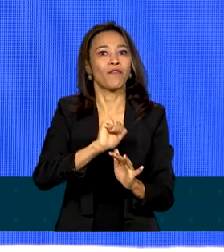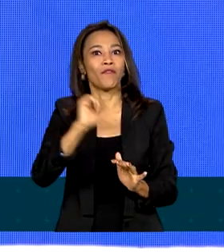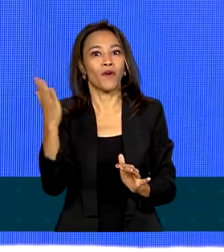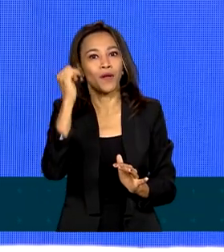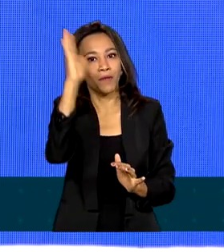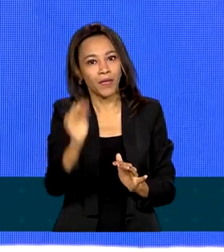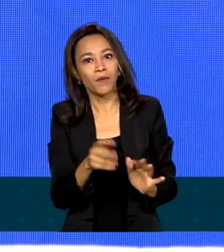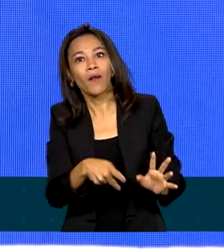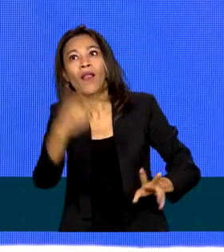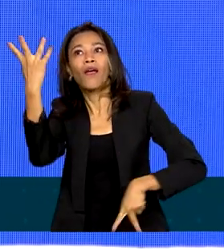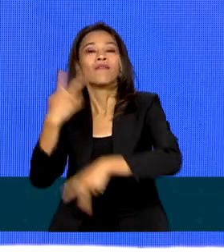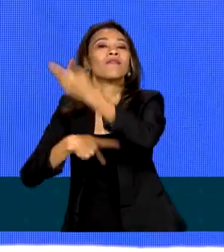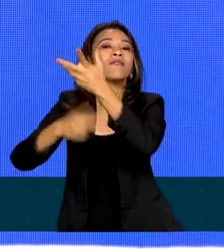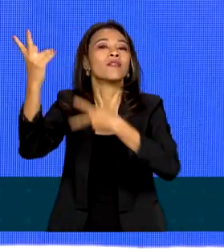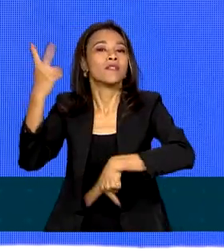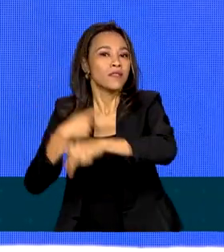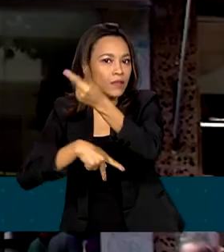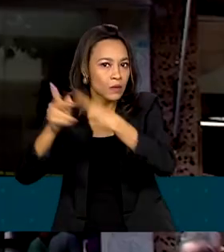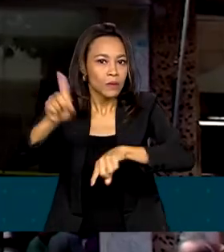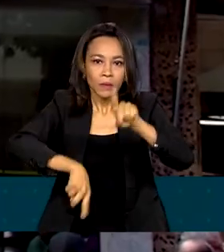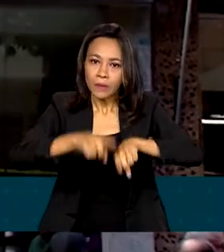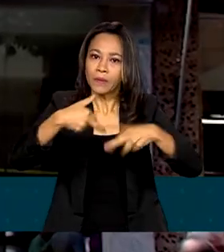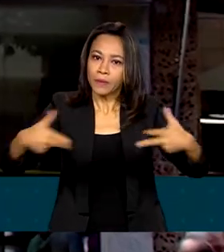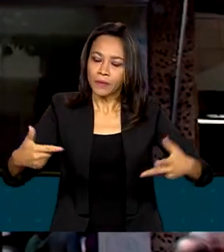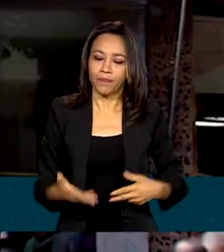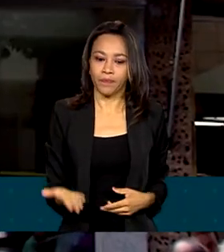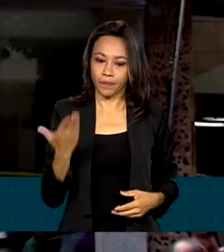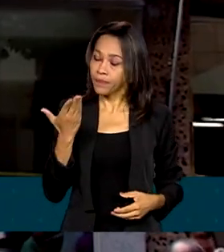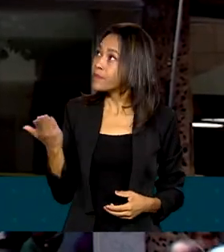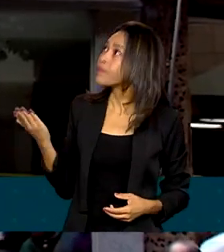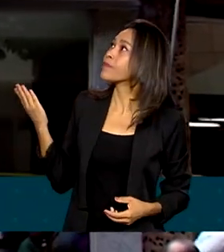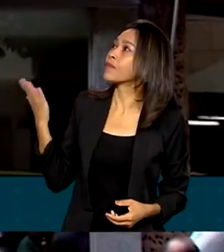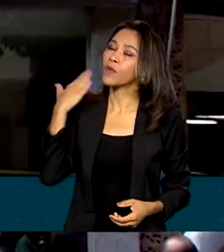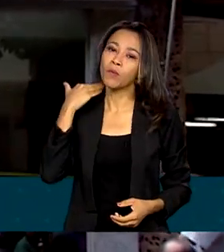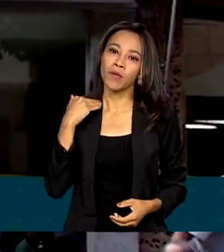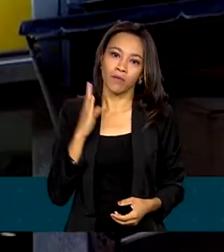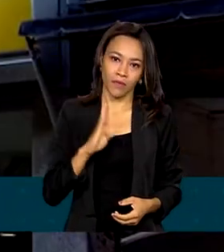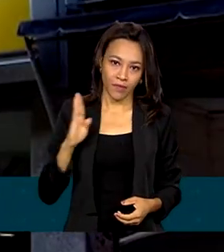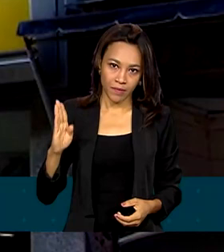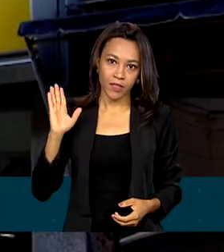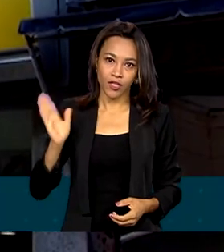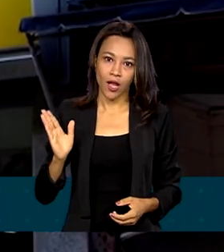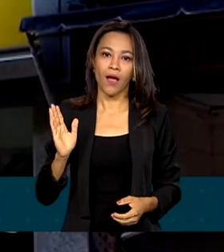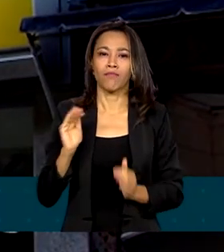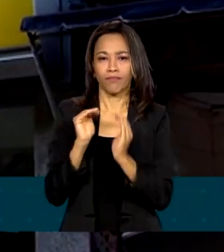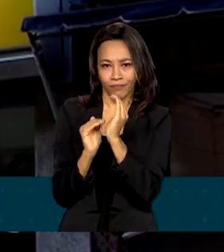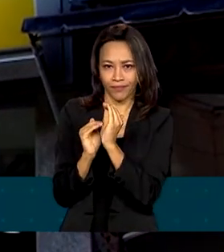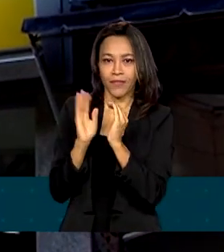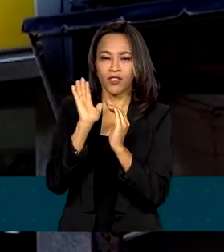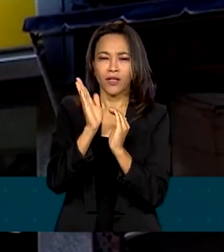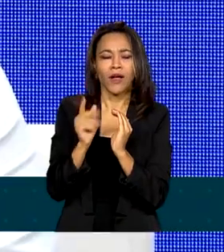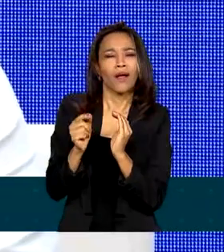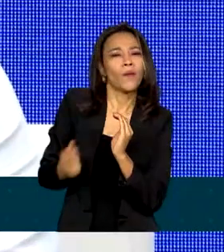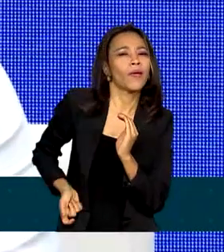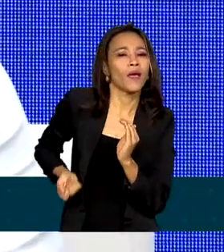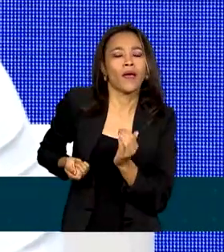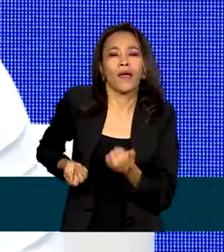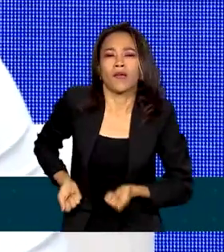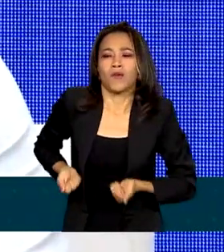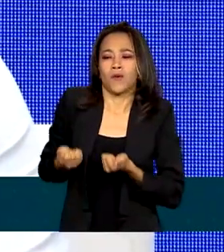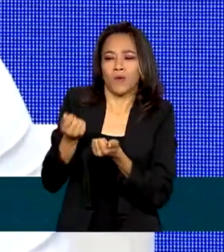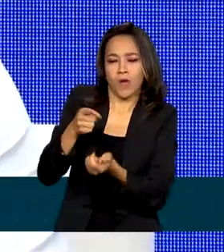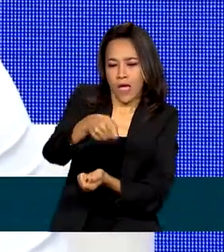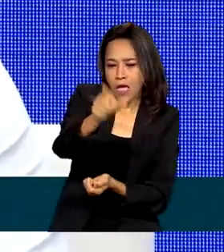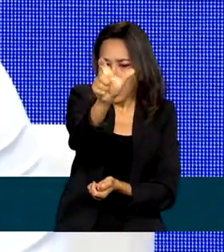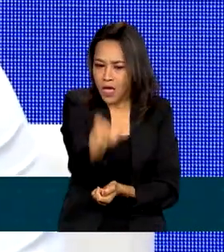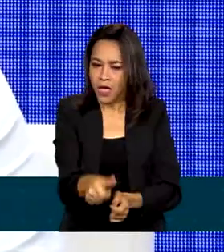serviços para além das fronteiras do país. O Banco do Brasil já vem auxiliando empresários a exportarem sua produção. Sorvetes,